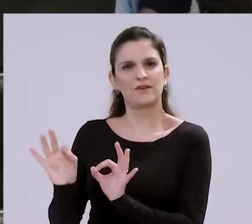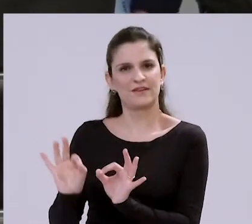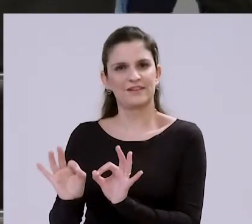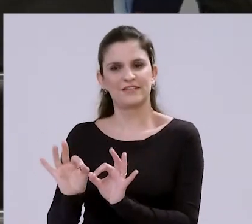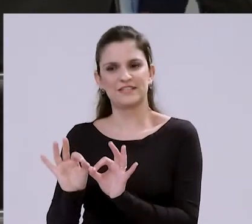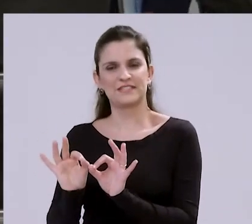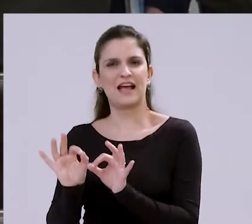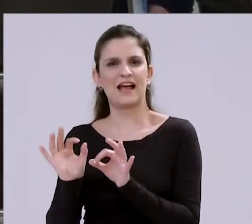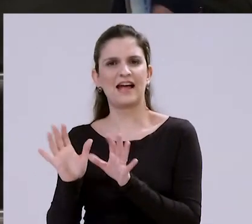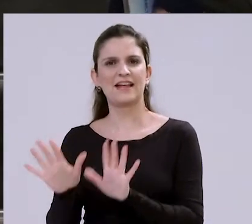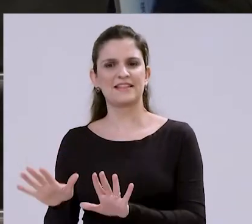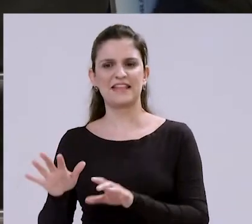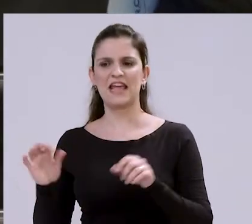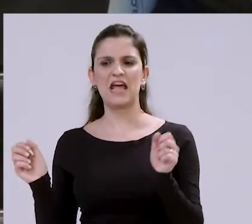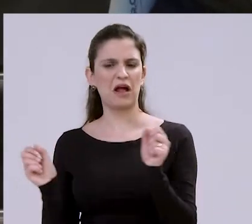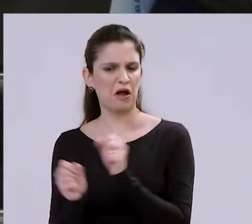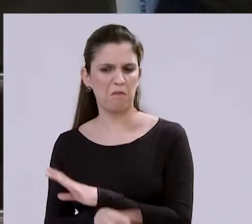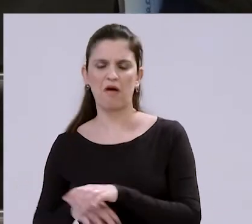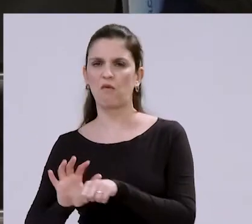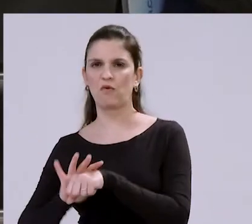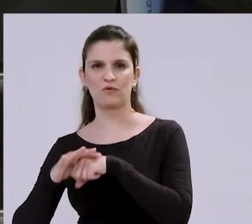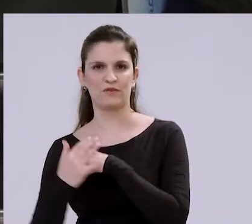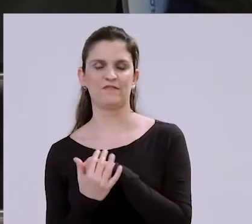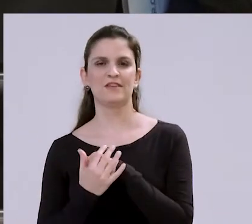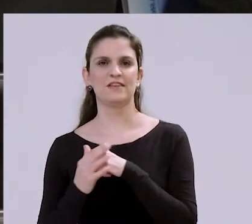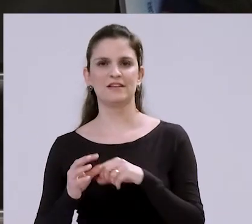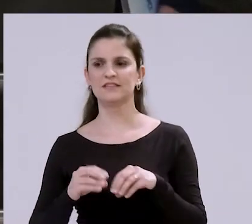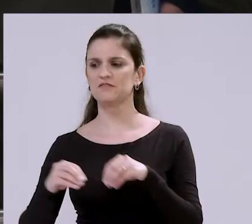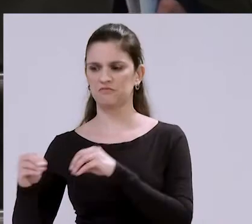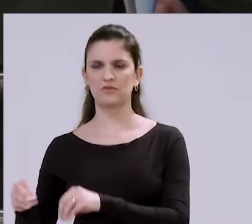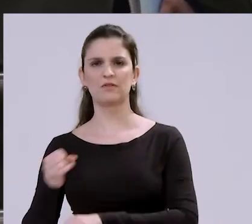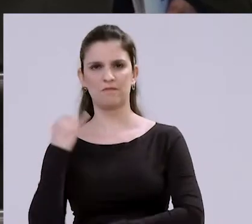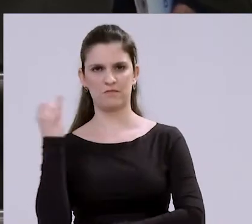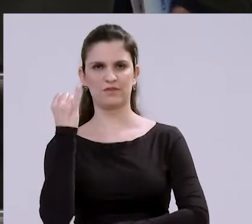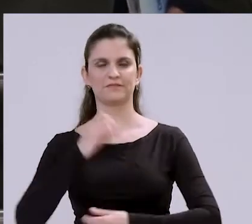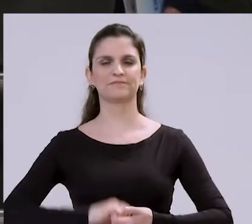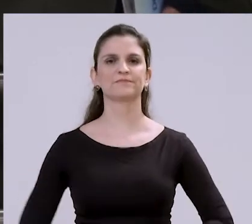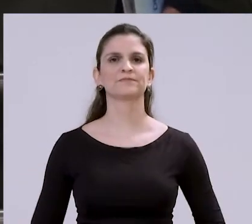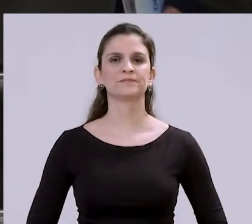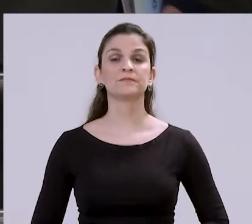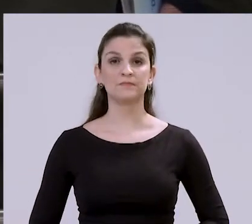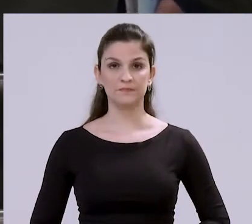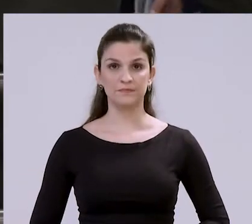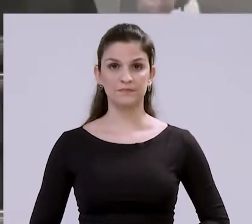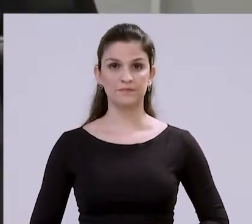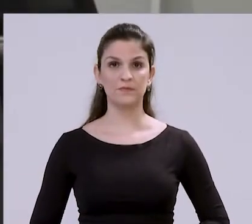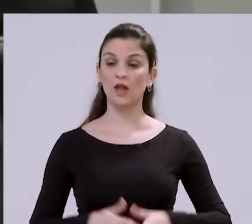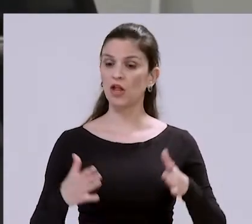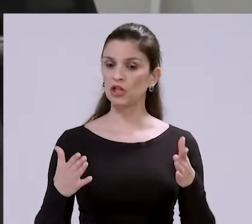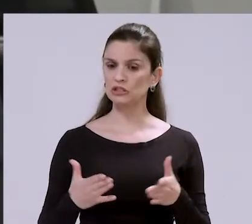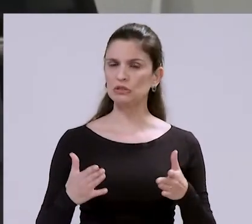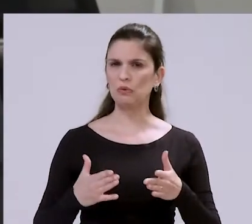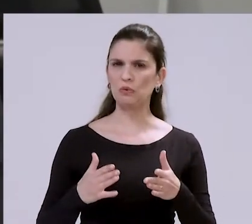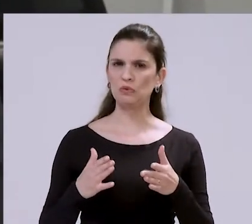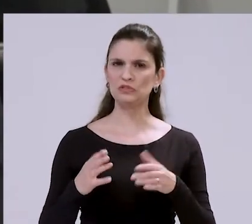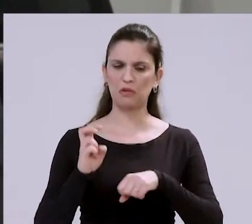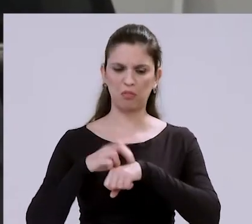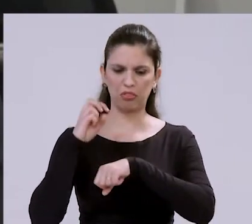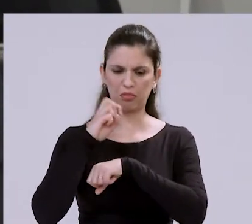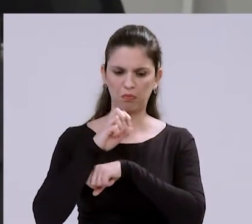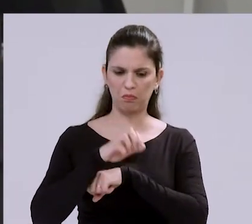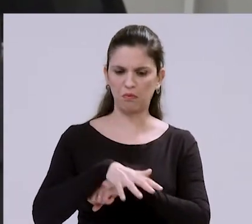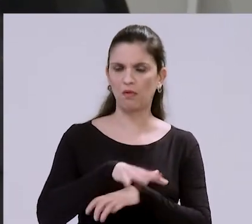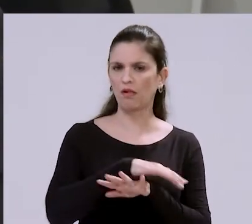de já ter passado essa pandemia e todo mundo poder ir votar com segurança. Eu gostei bastante e acho que esse é o caminho. Pelo que nós estamos passando